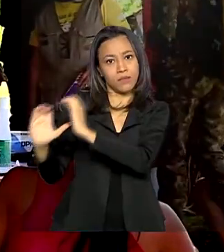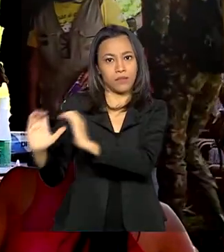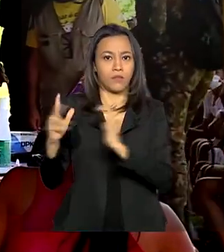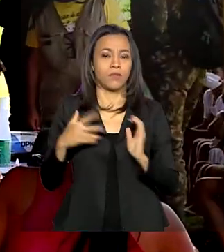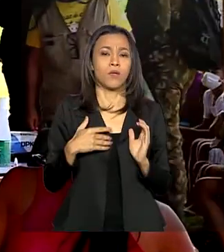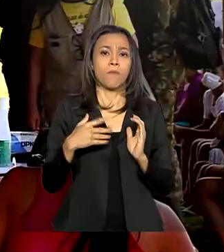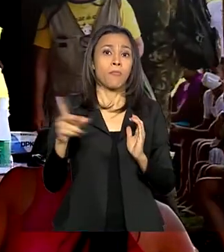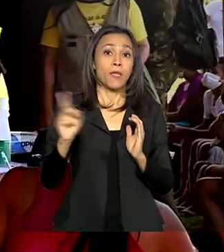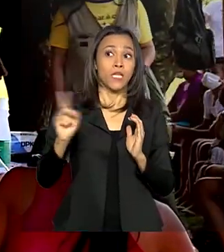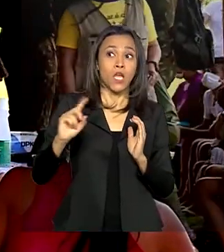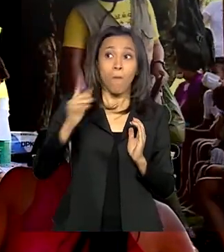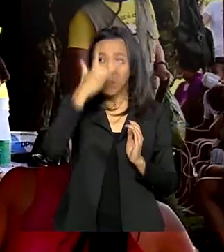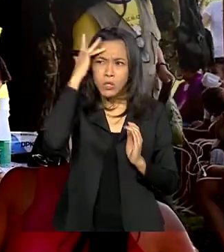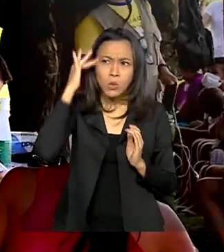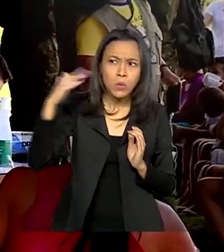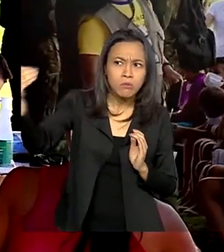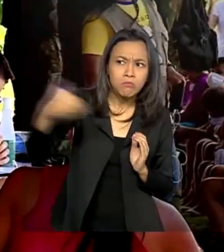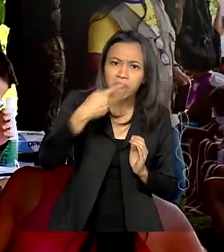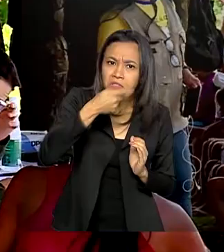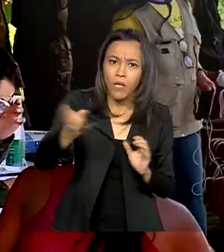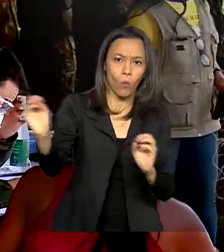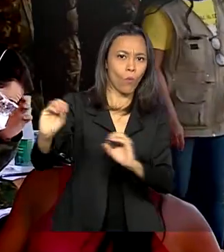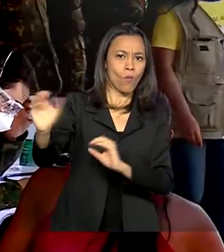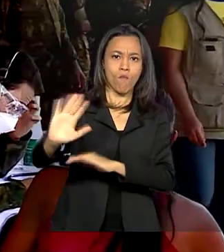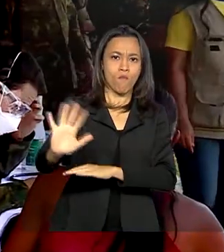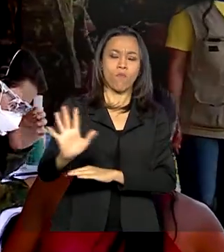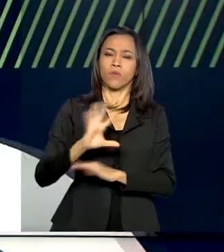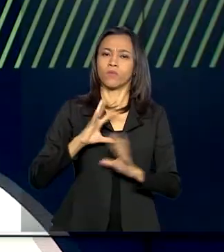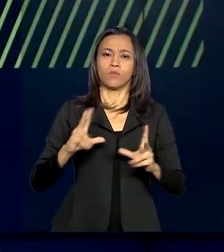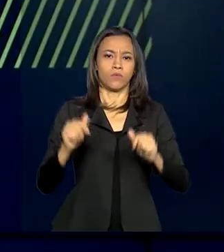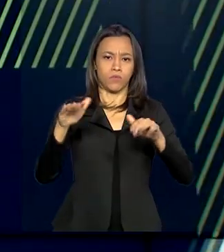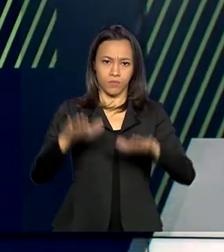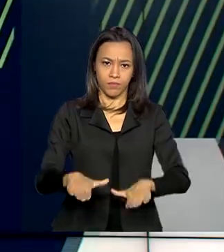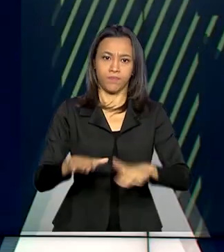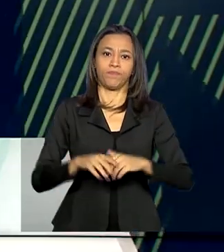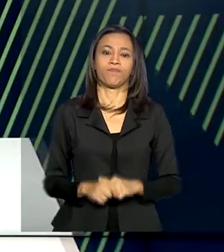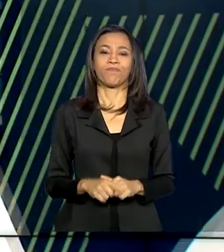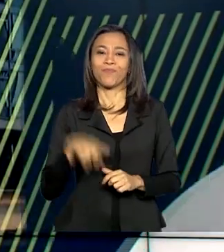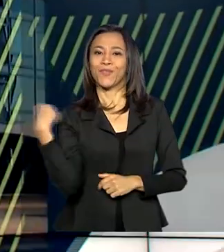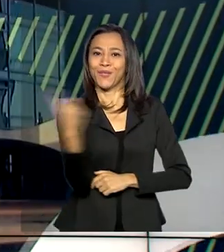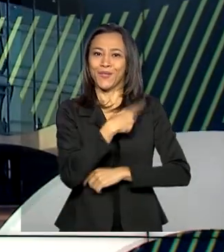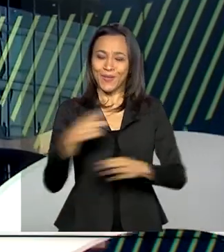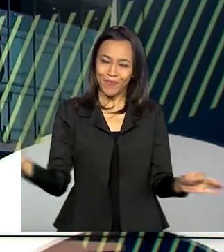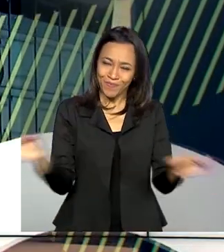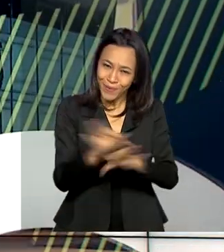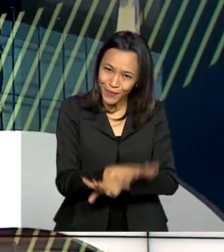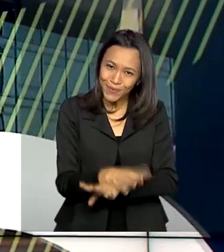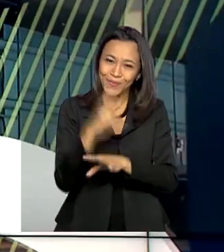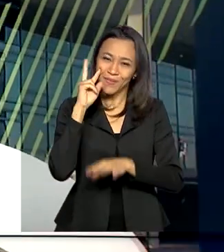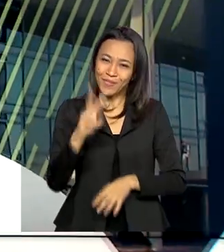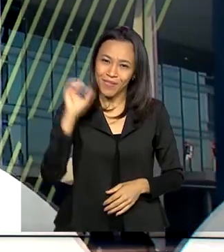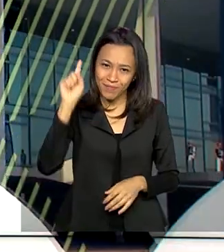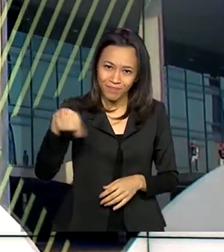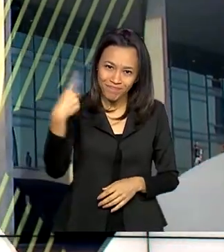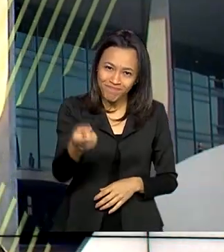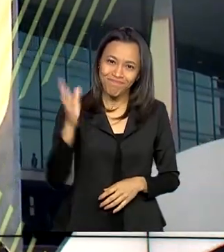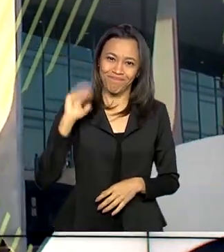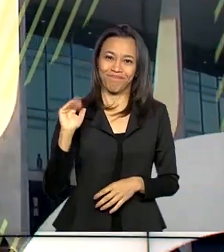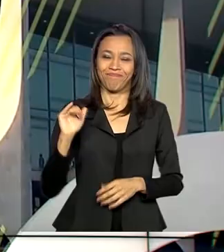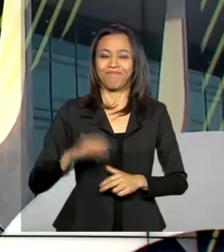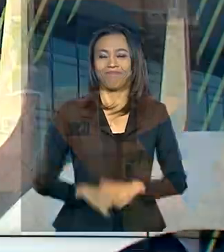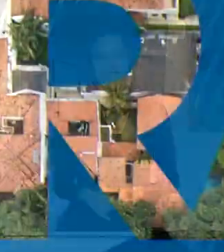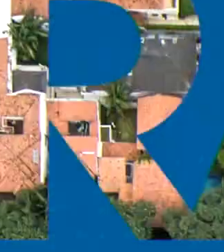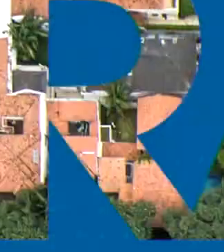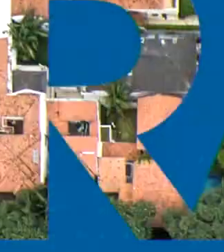não recebendo gente estranha. Tudo que estamos aqui. A gente fica por aqui. Nos vemos na próxima edição.